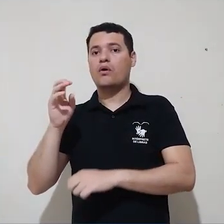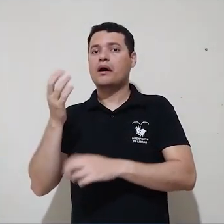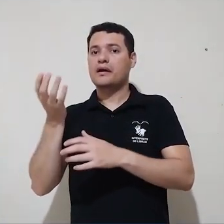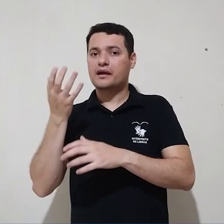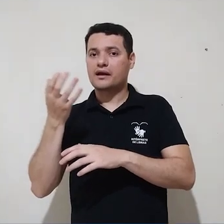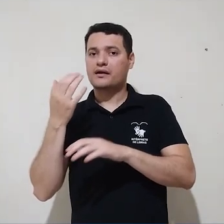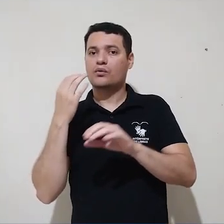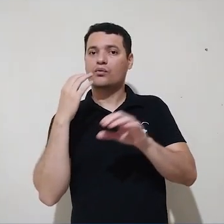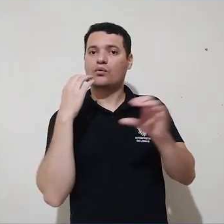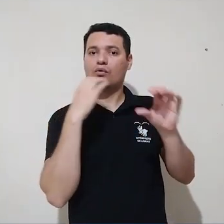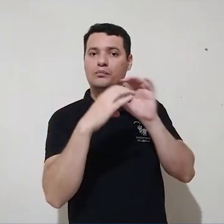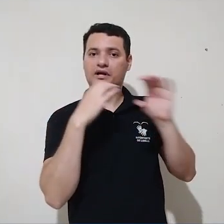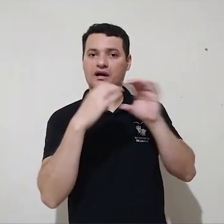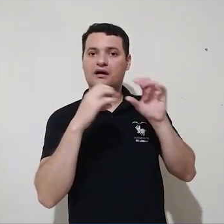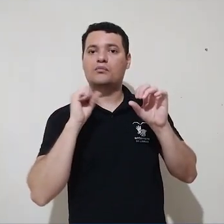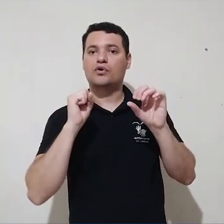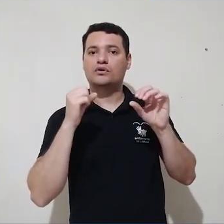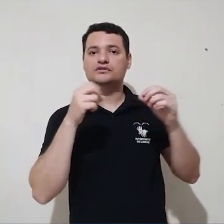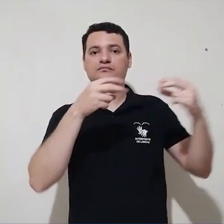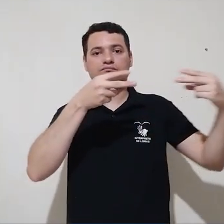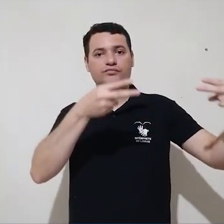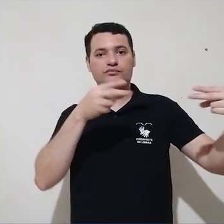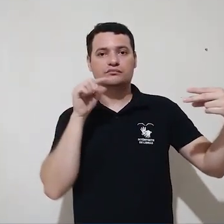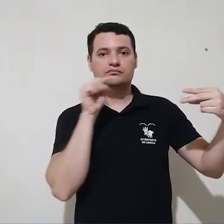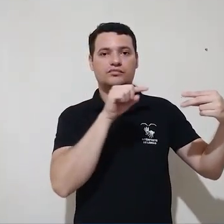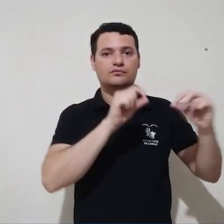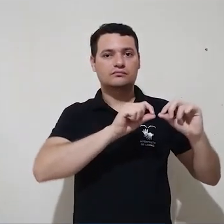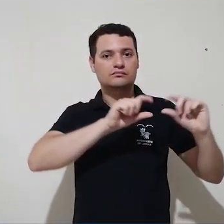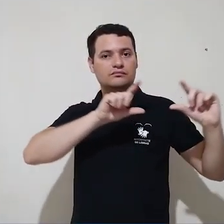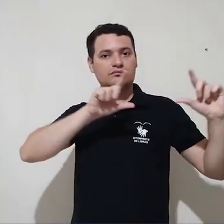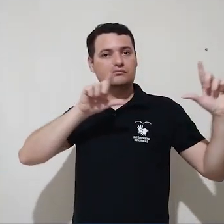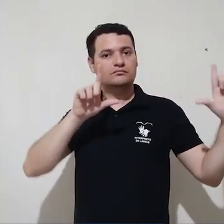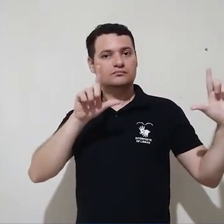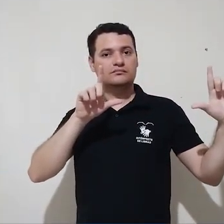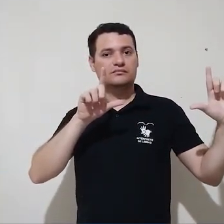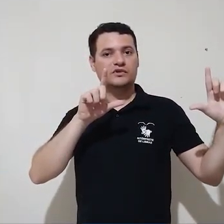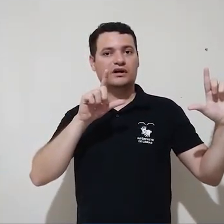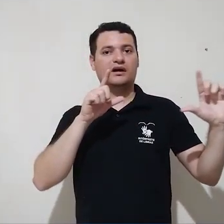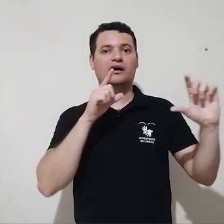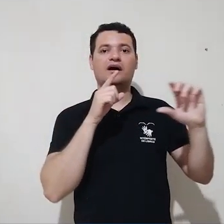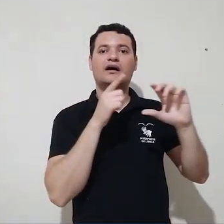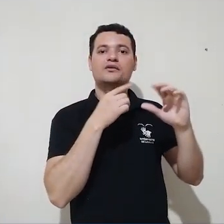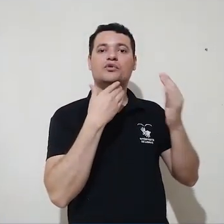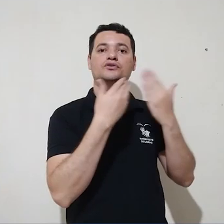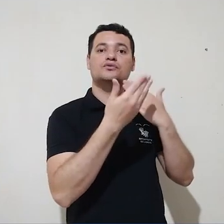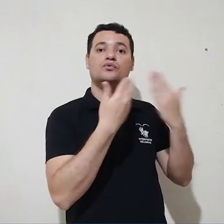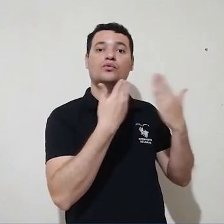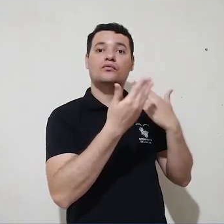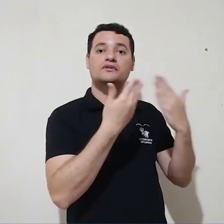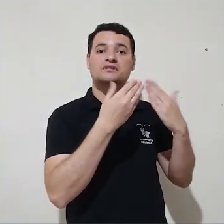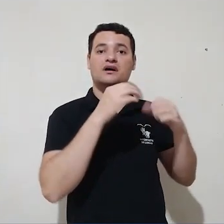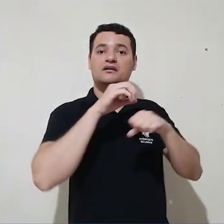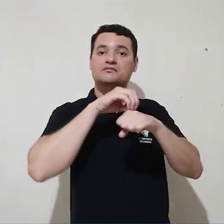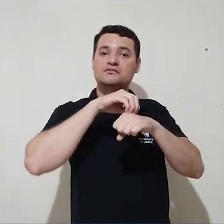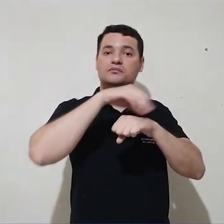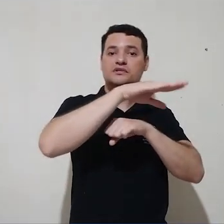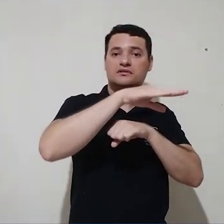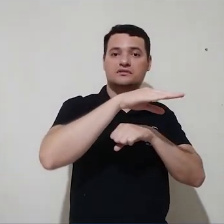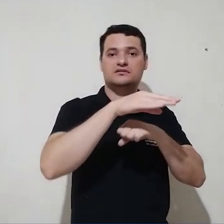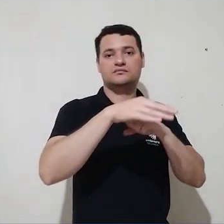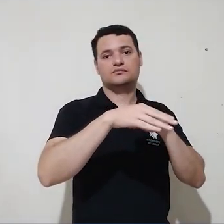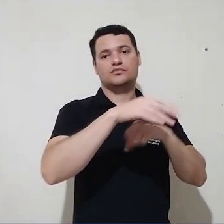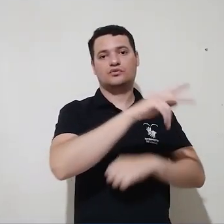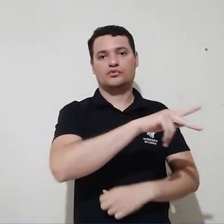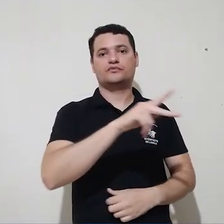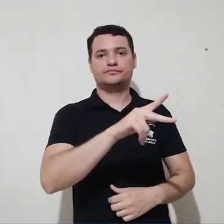o professor através deste link. Podemos clicar, acessar o perfil do professor e,